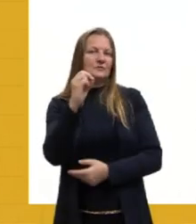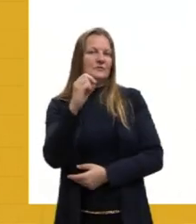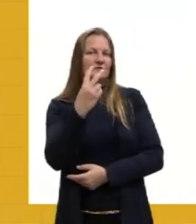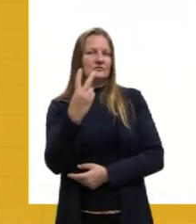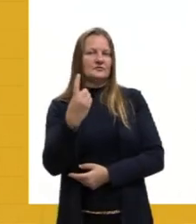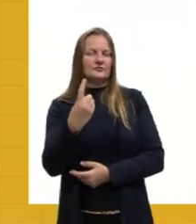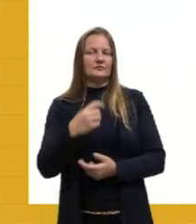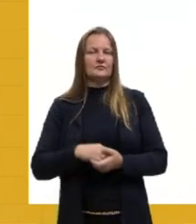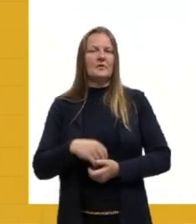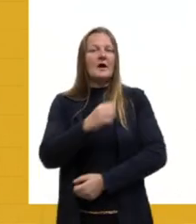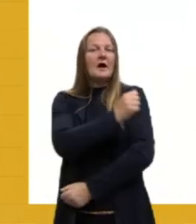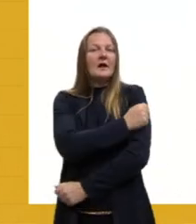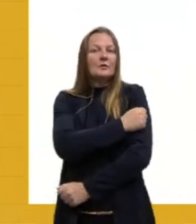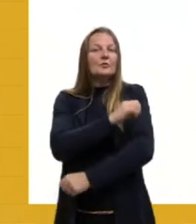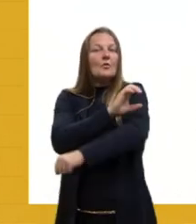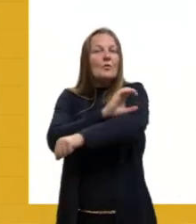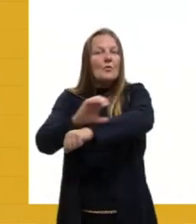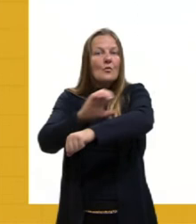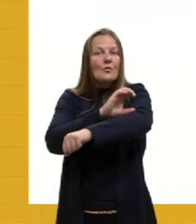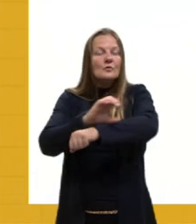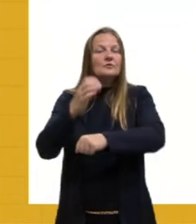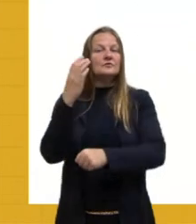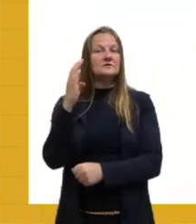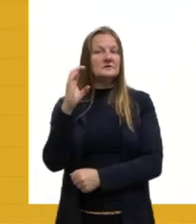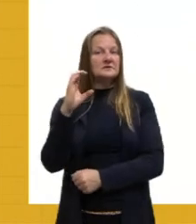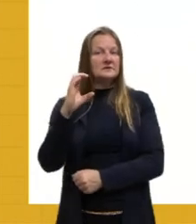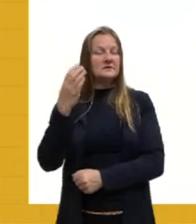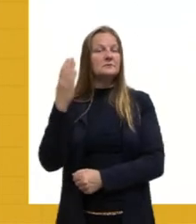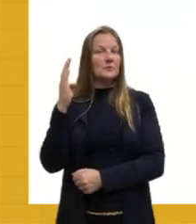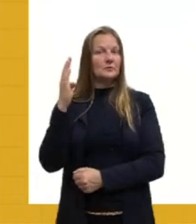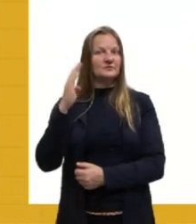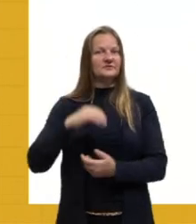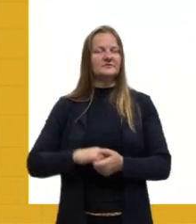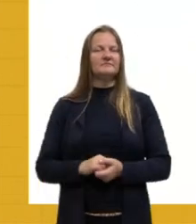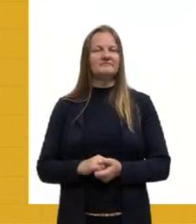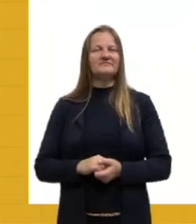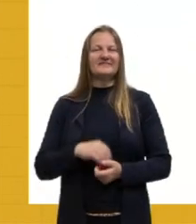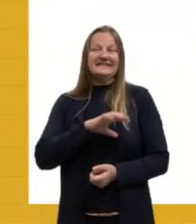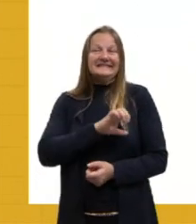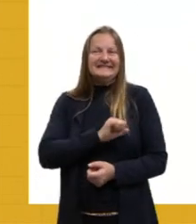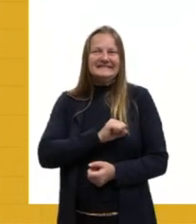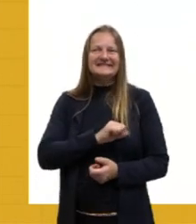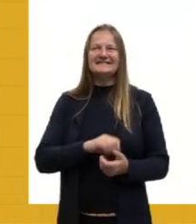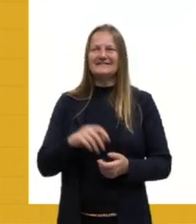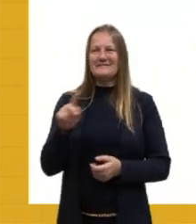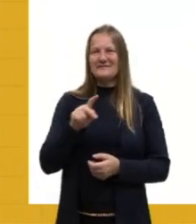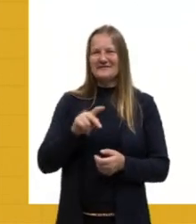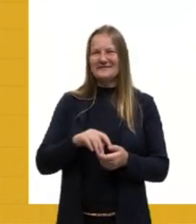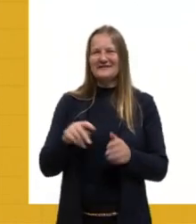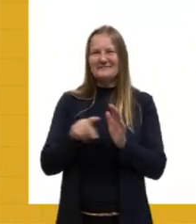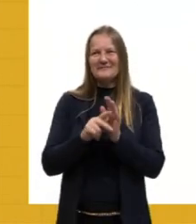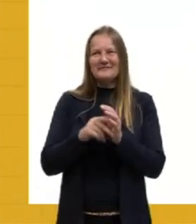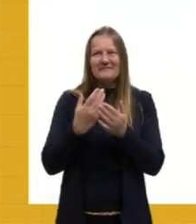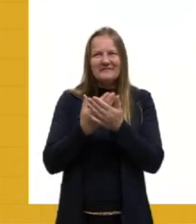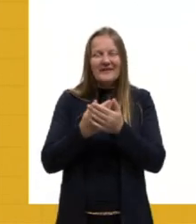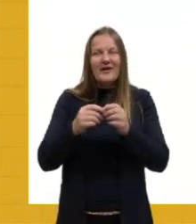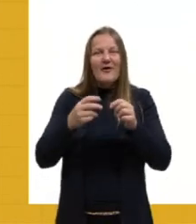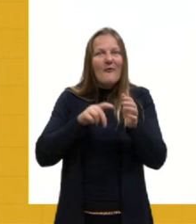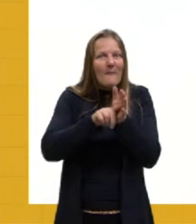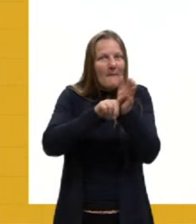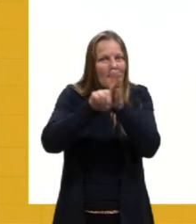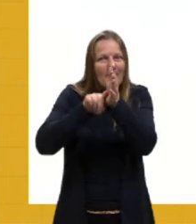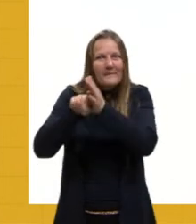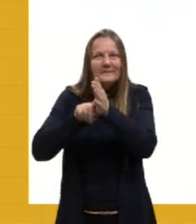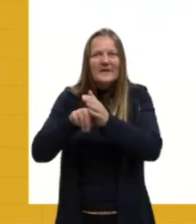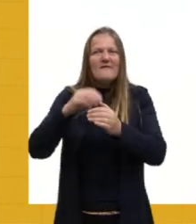Alunos de um curso de ciências biológicas, adoro, em uma aula de campo, adoro